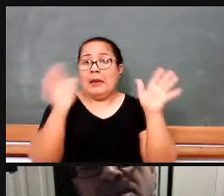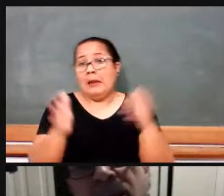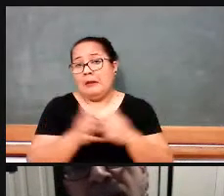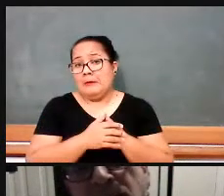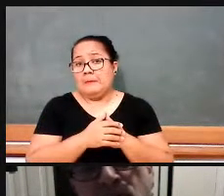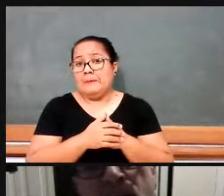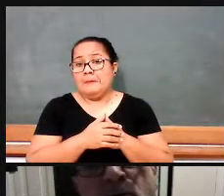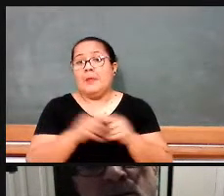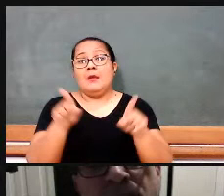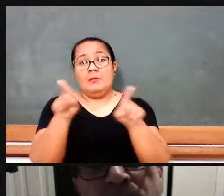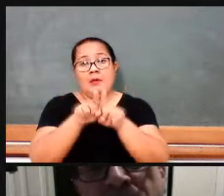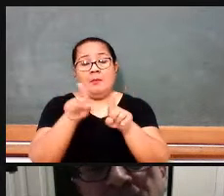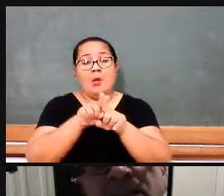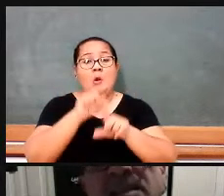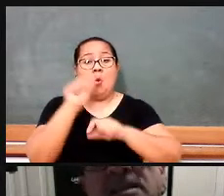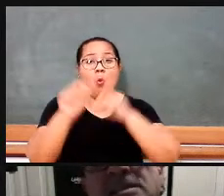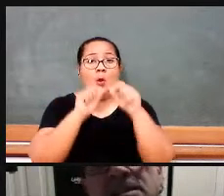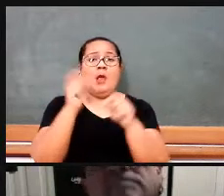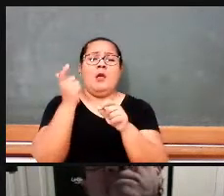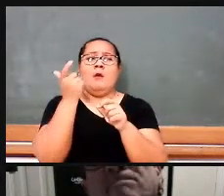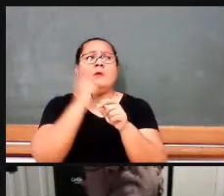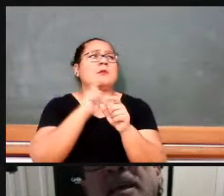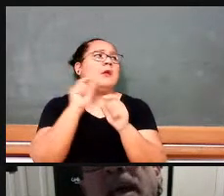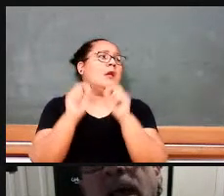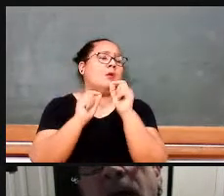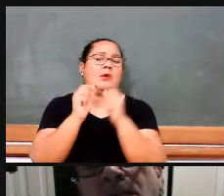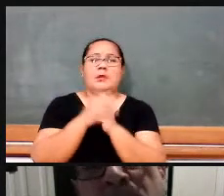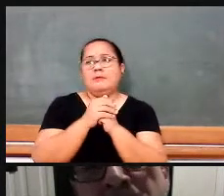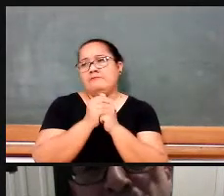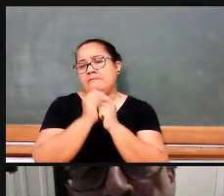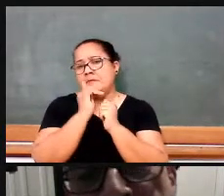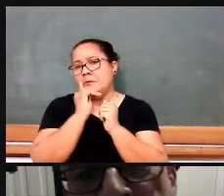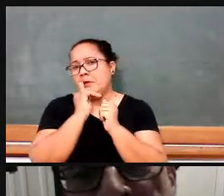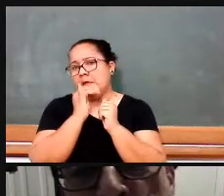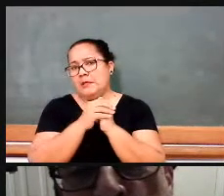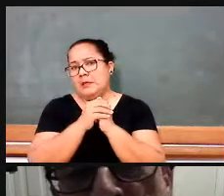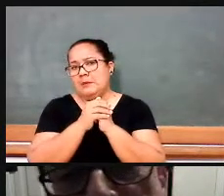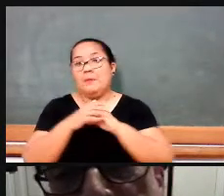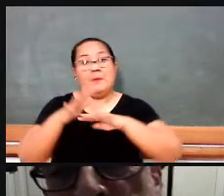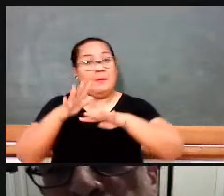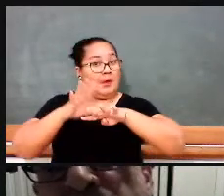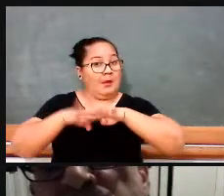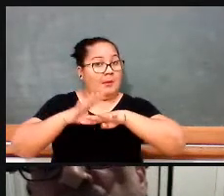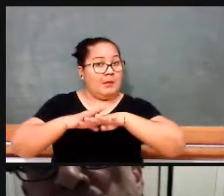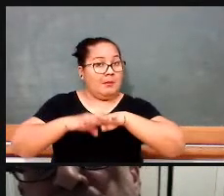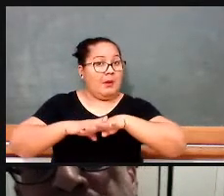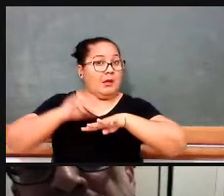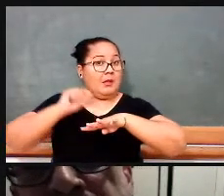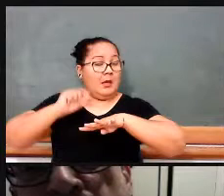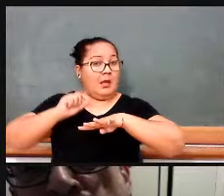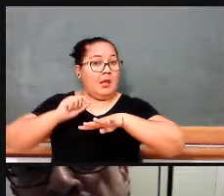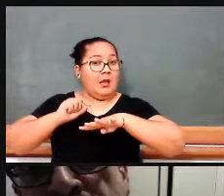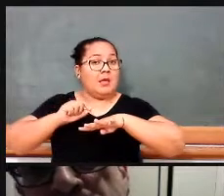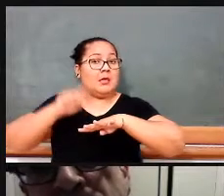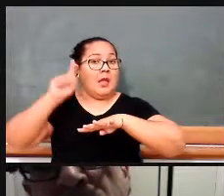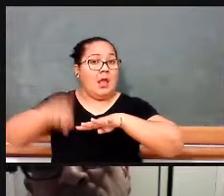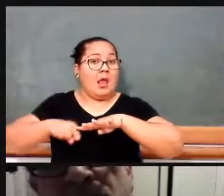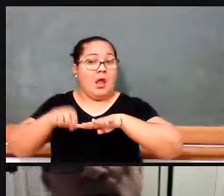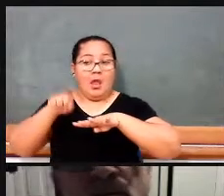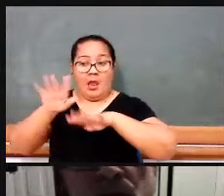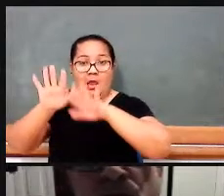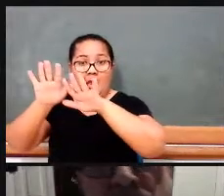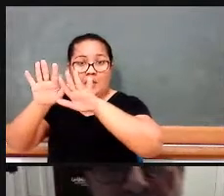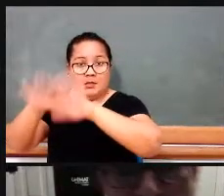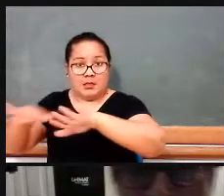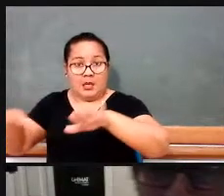estabelece aí uma coisa que é a seguinte, a matemática que é importante para a formação das crianças